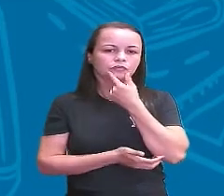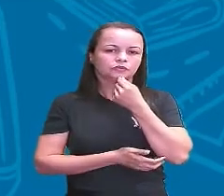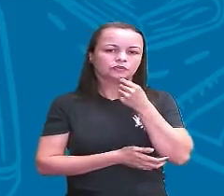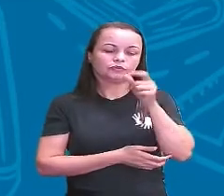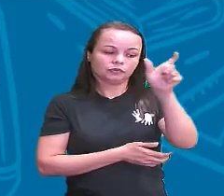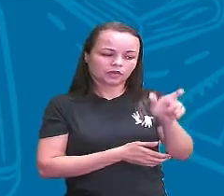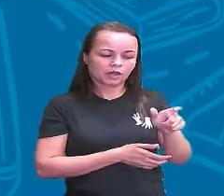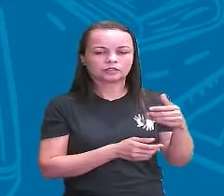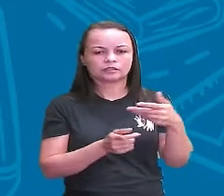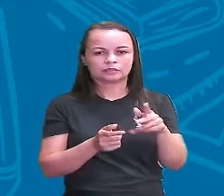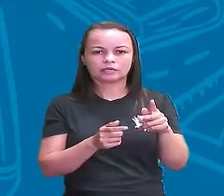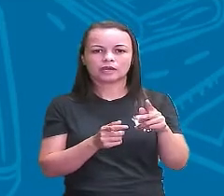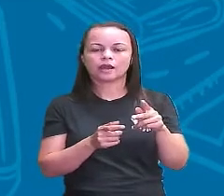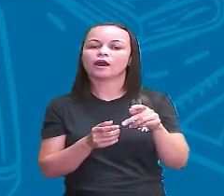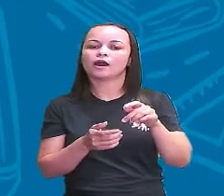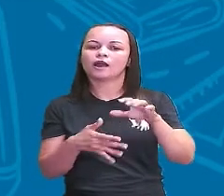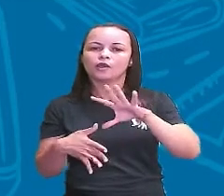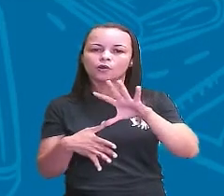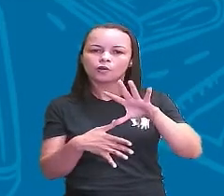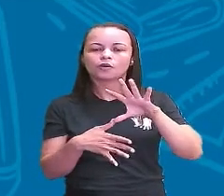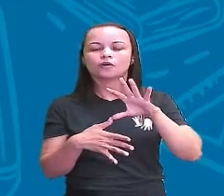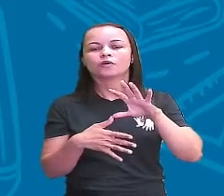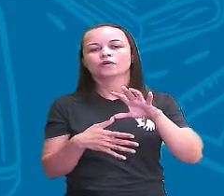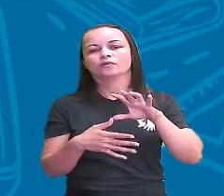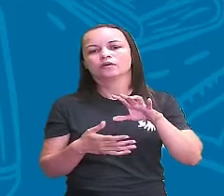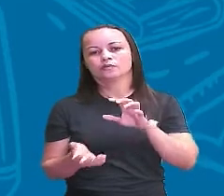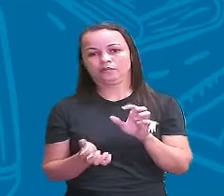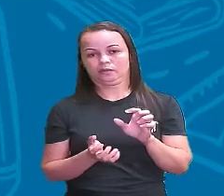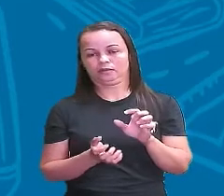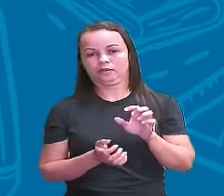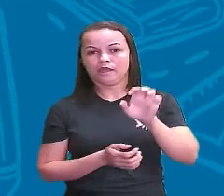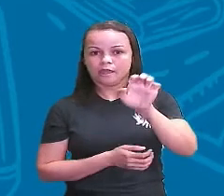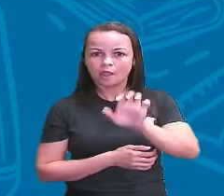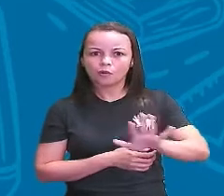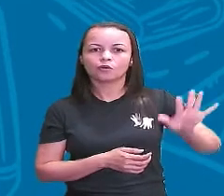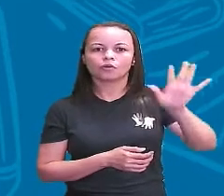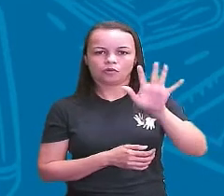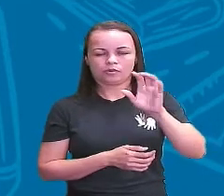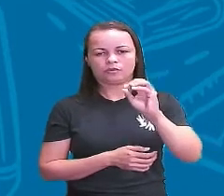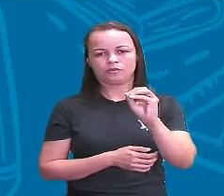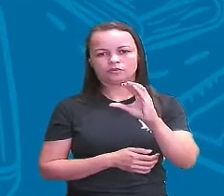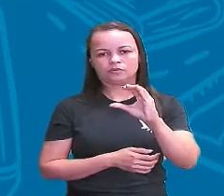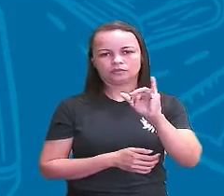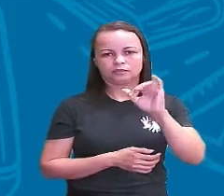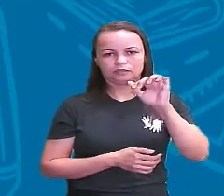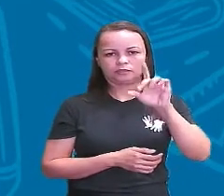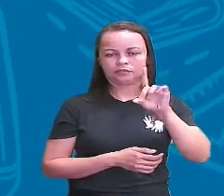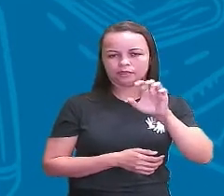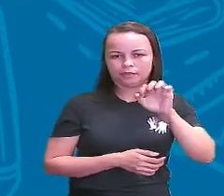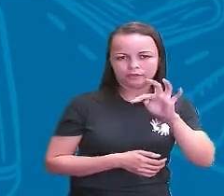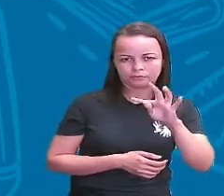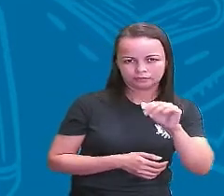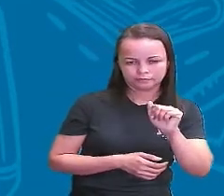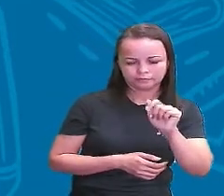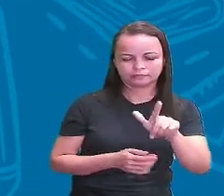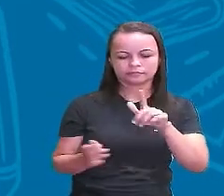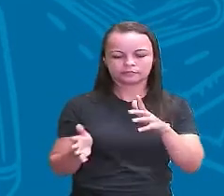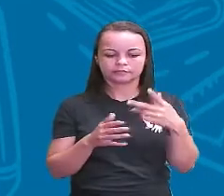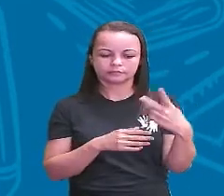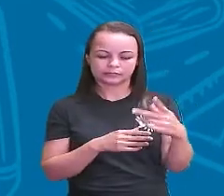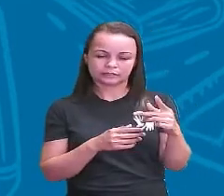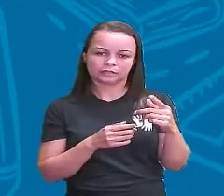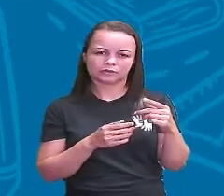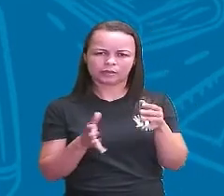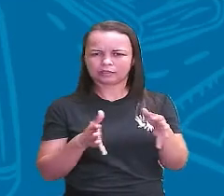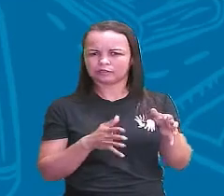na Europa Ocidental e até essa forma dele ir juntando isso aqui vai fazer parte do governo